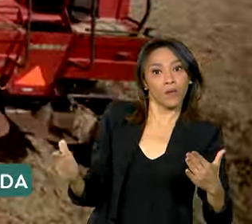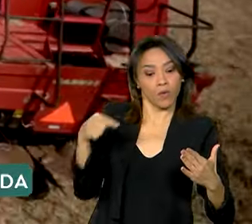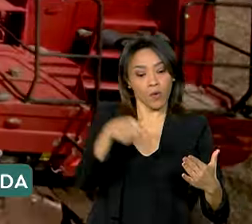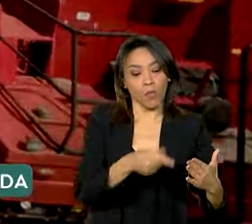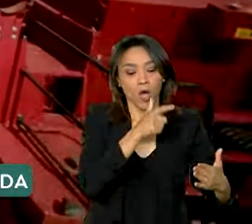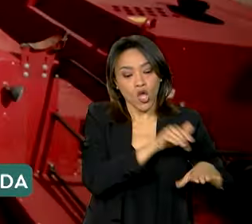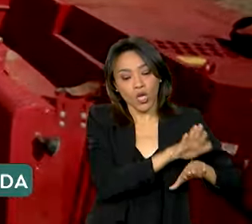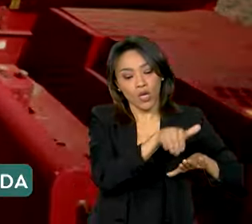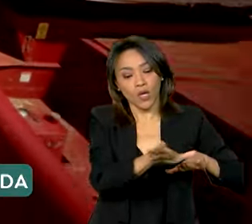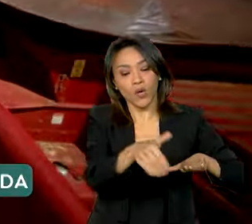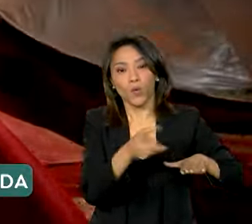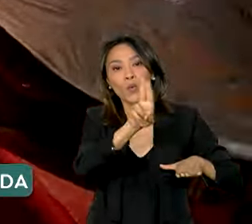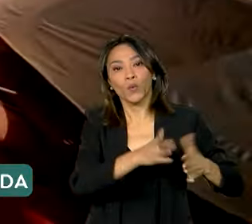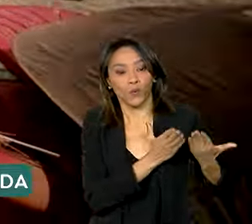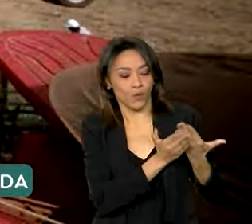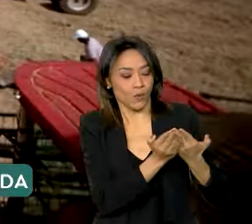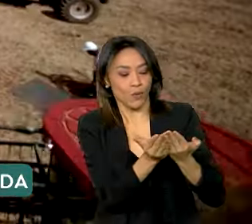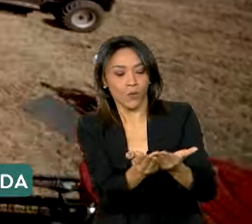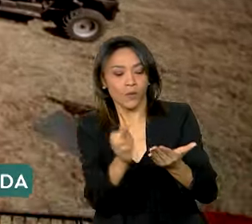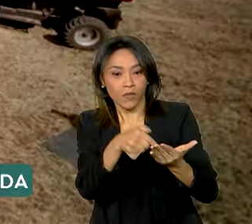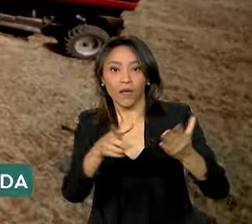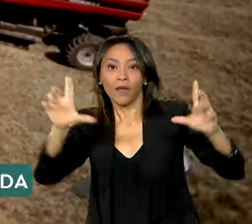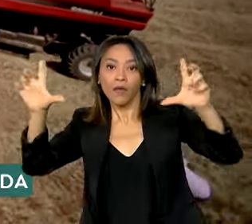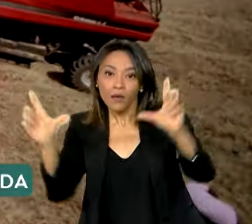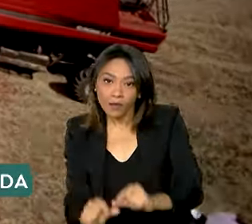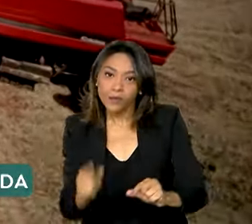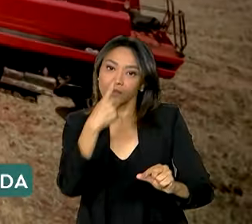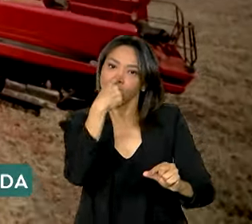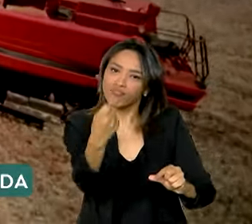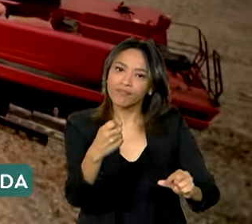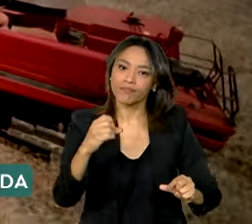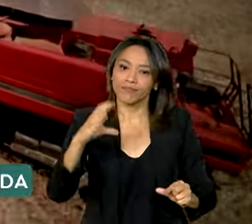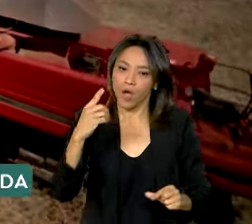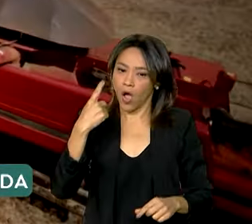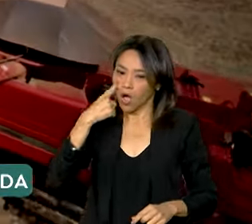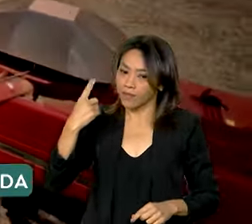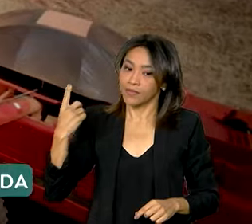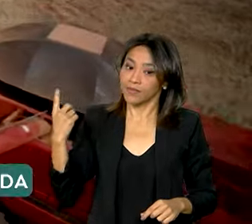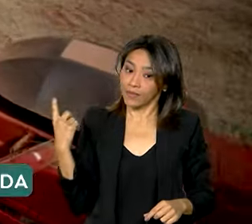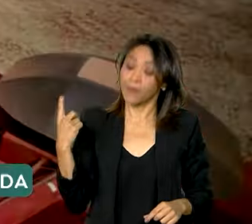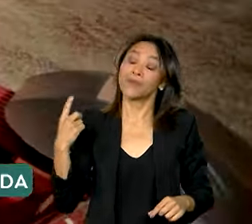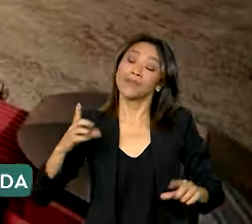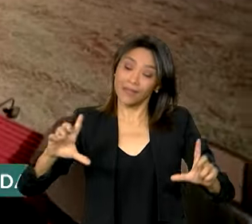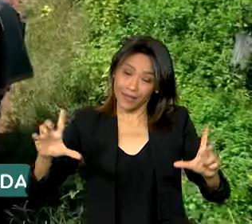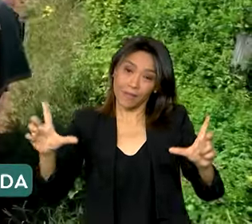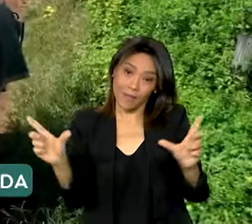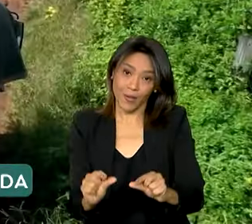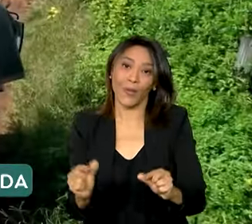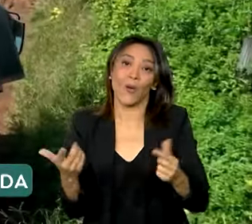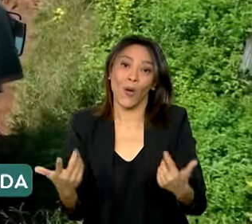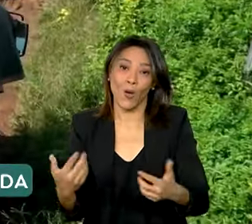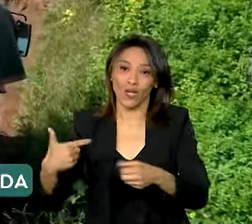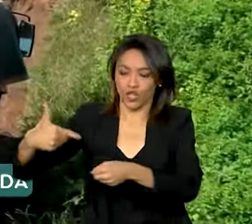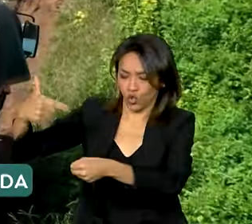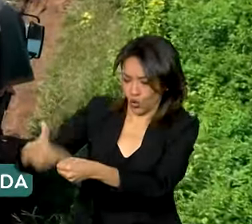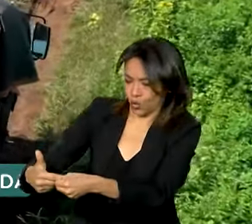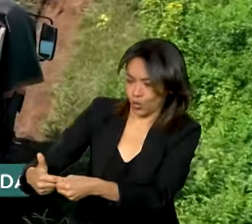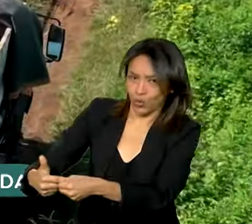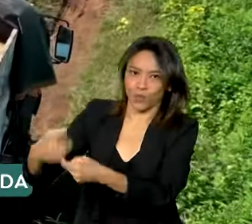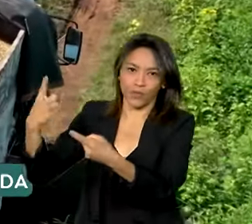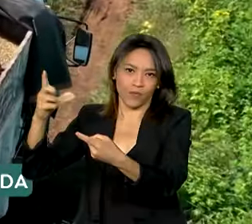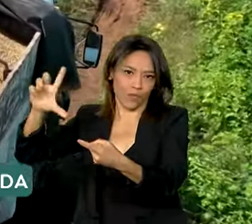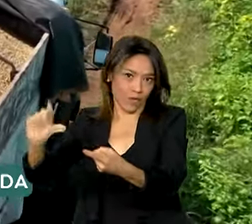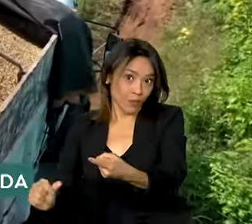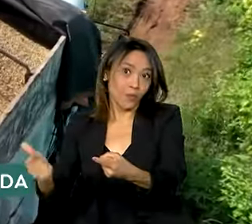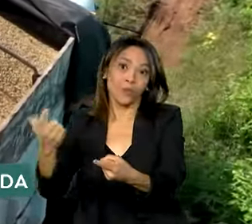da região, né? Mas vamos colocar, segue rio acima, e você tem a menor quantidade de autodísel que se usa, a menor quantidade de